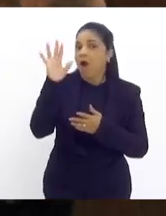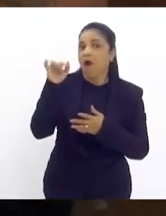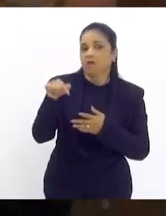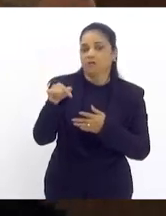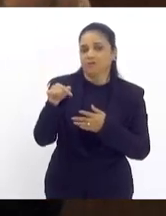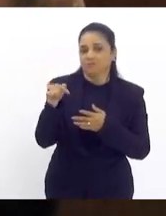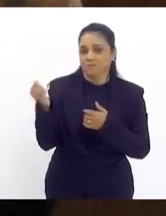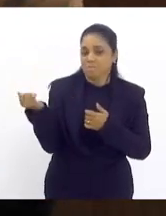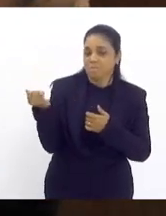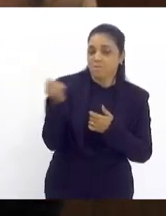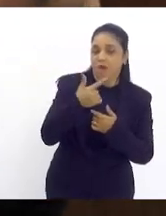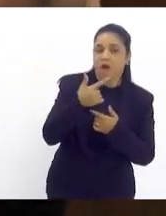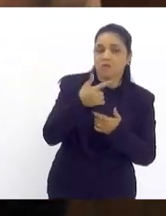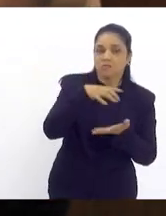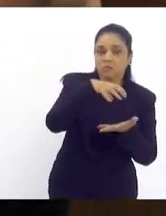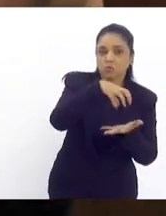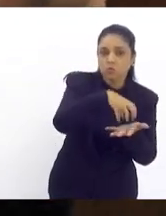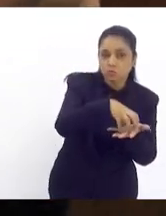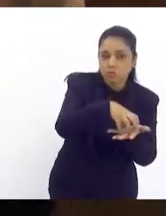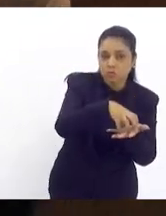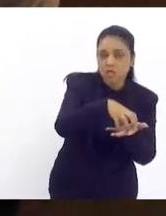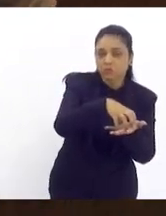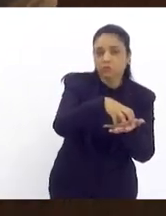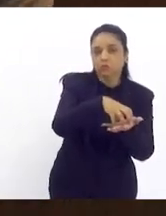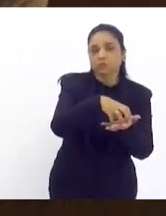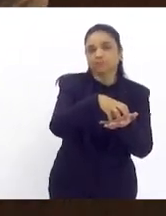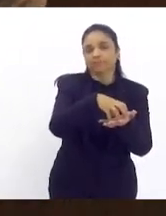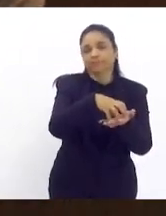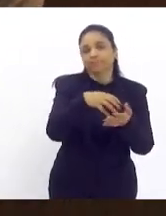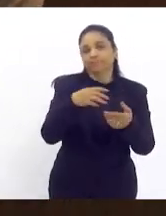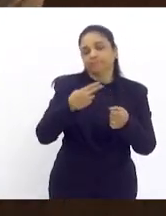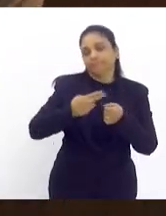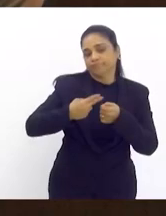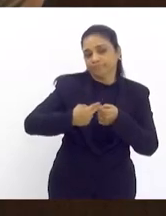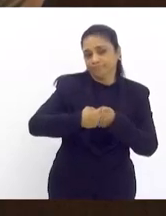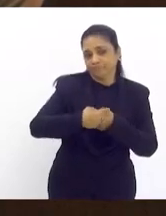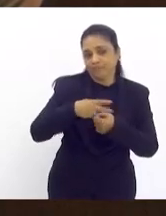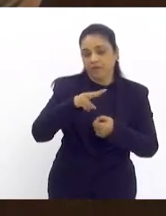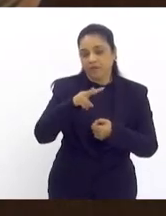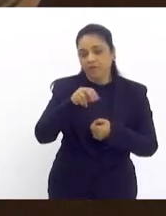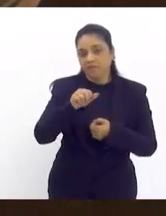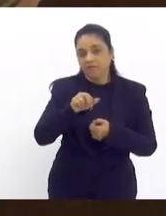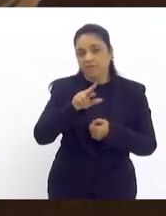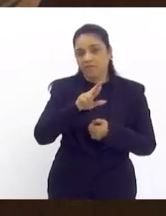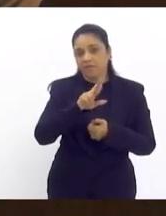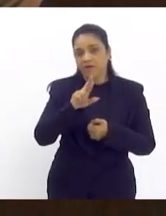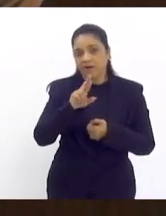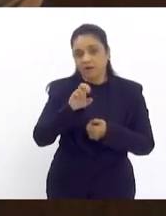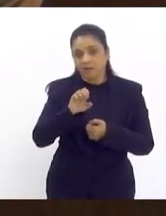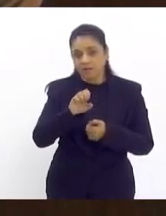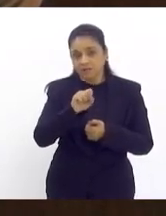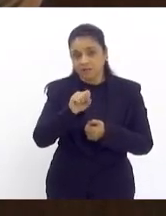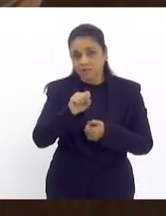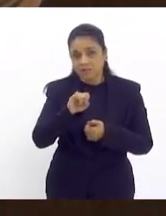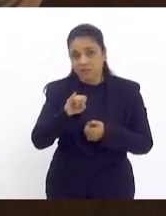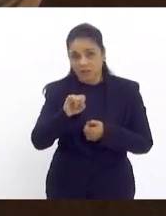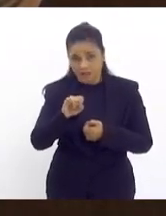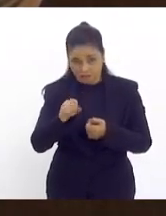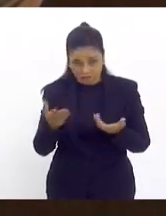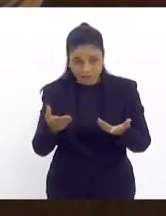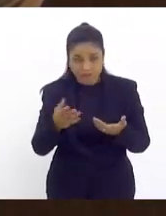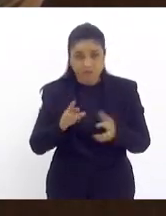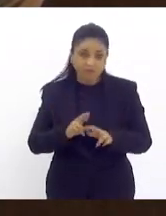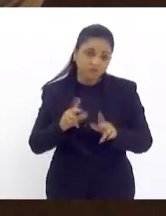aluguel no centro por exemplo de Varriçai então com essa margem do até o poder